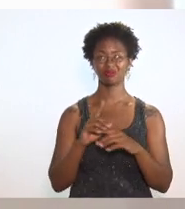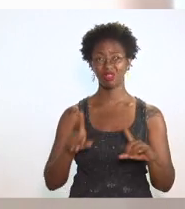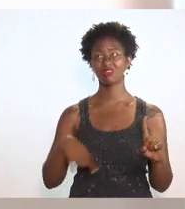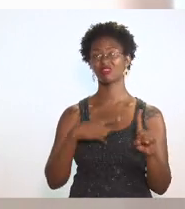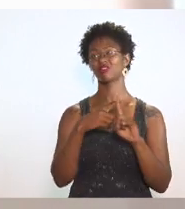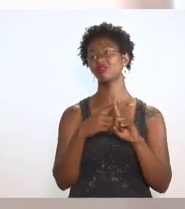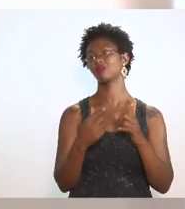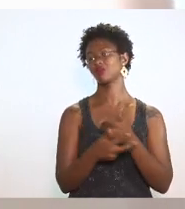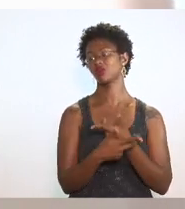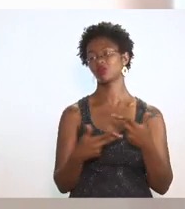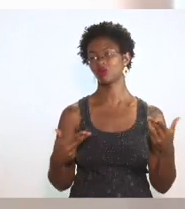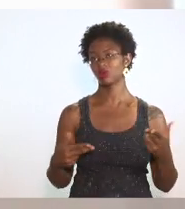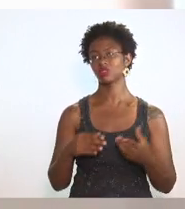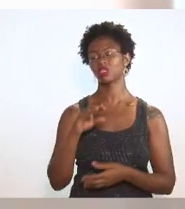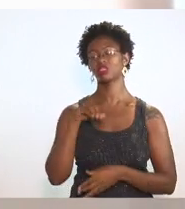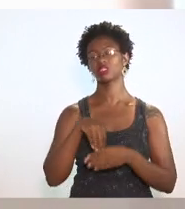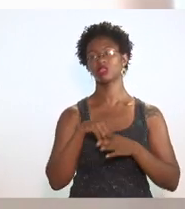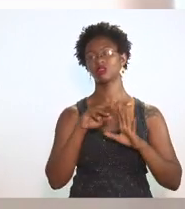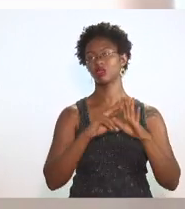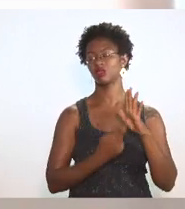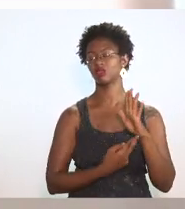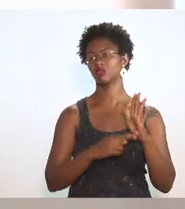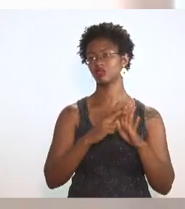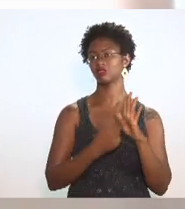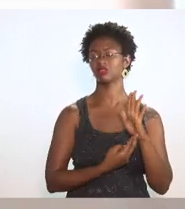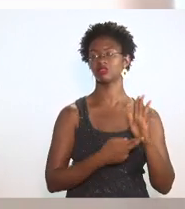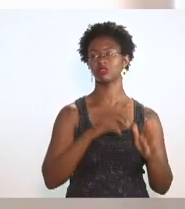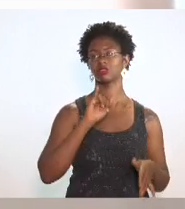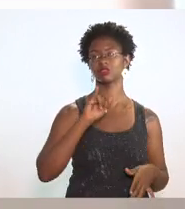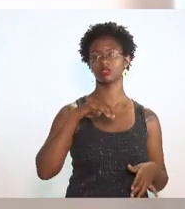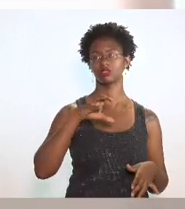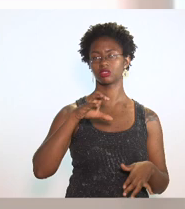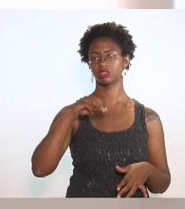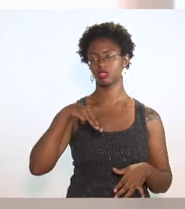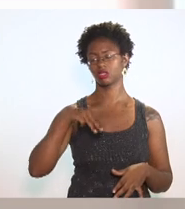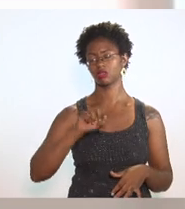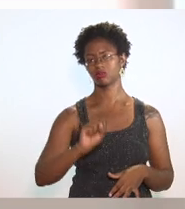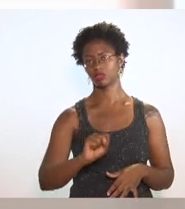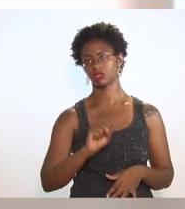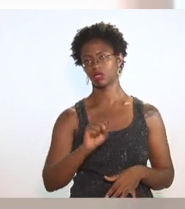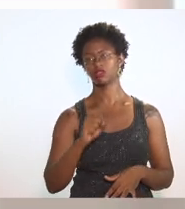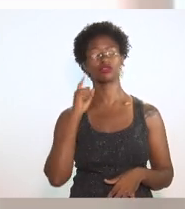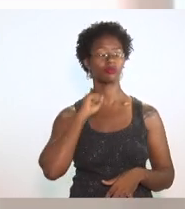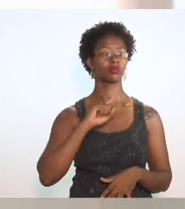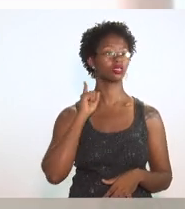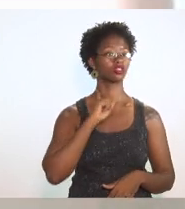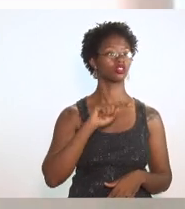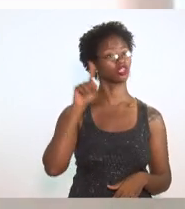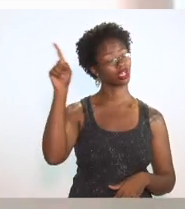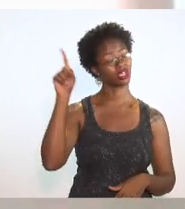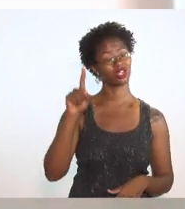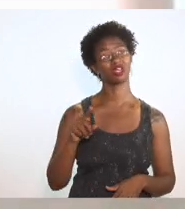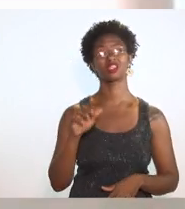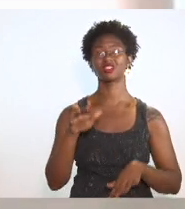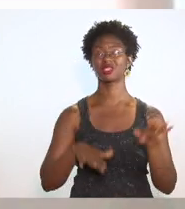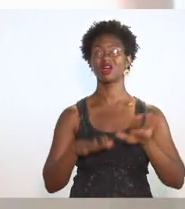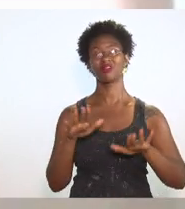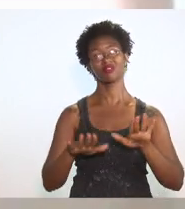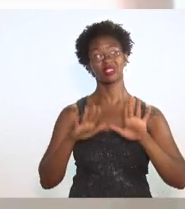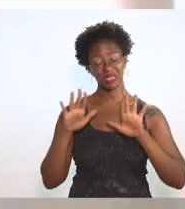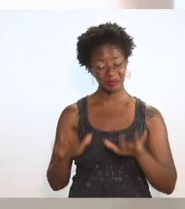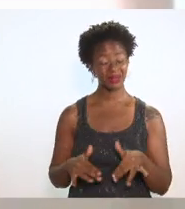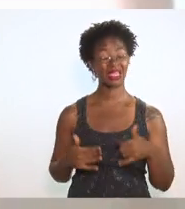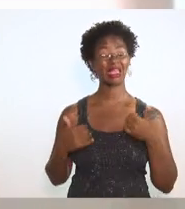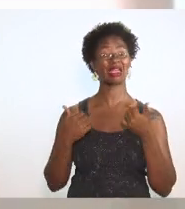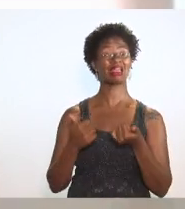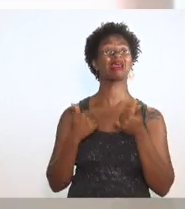regulamento de ICMS de Minas Gerais que se quer colar, ele pode trazer uma condição mais vantajosa